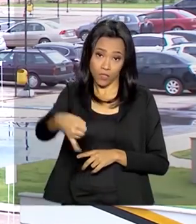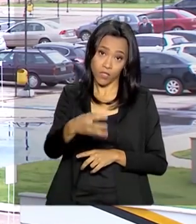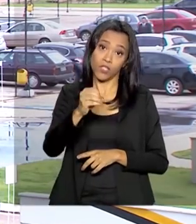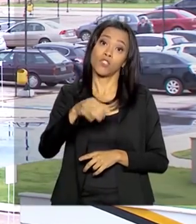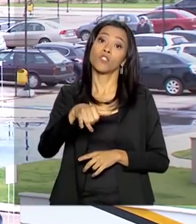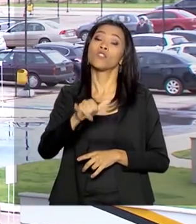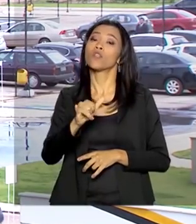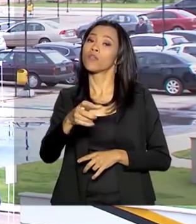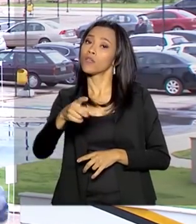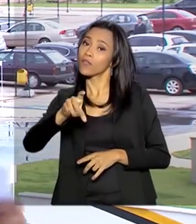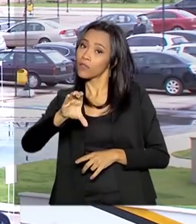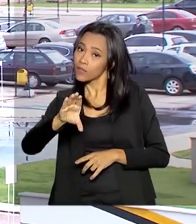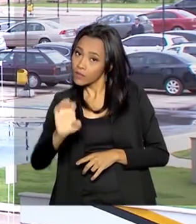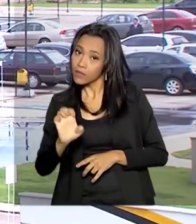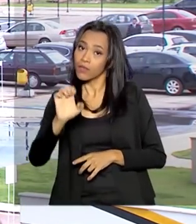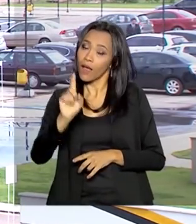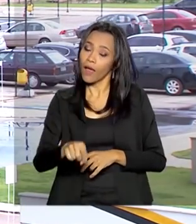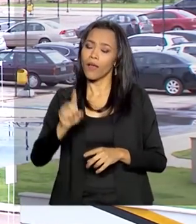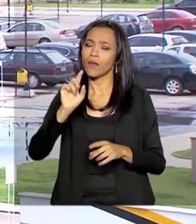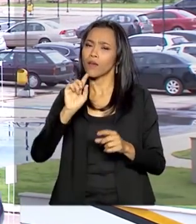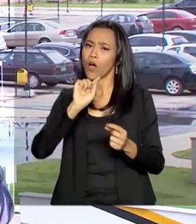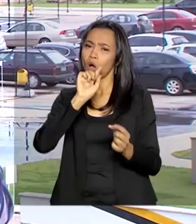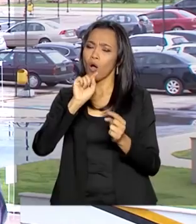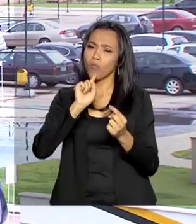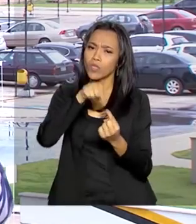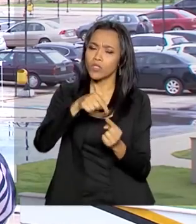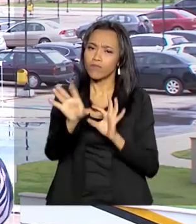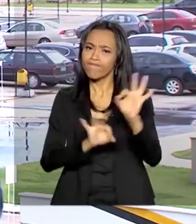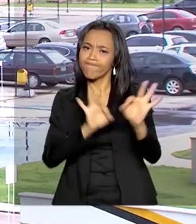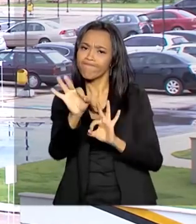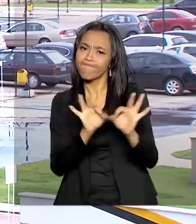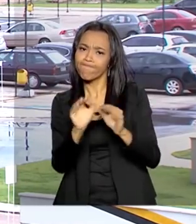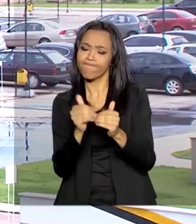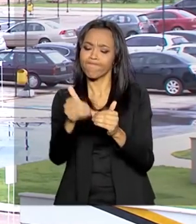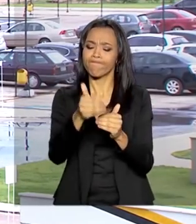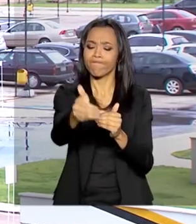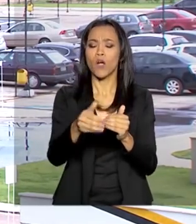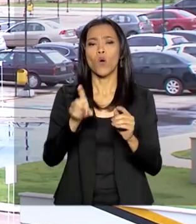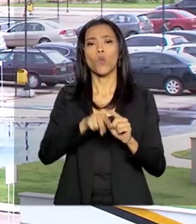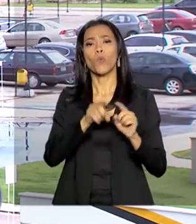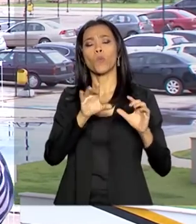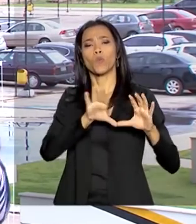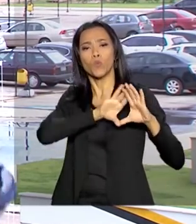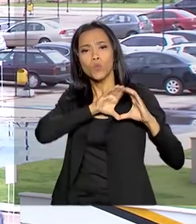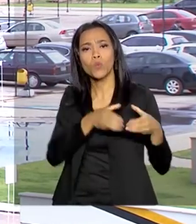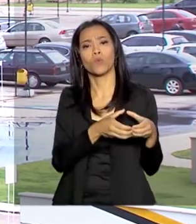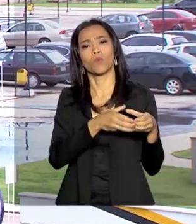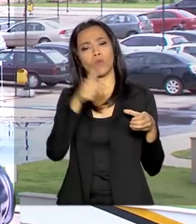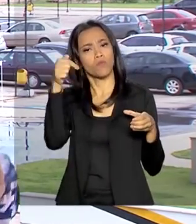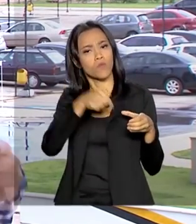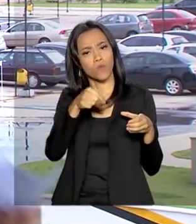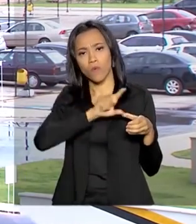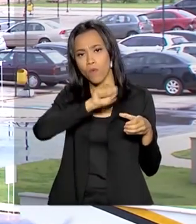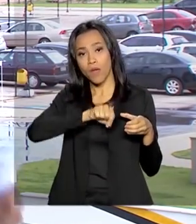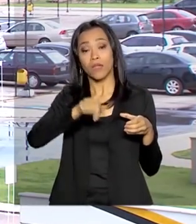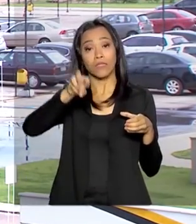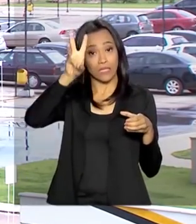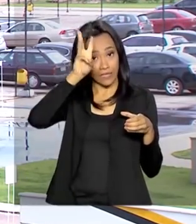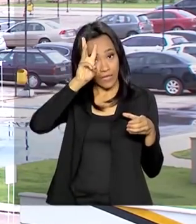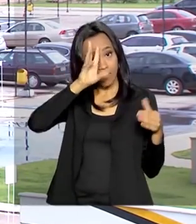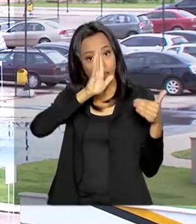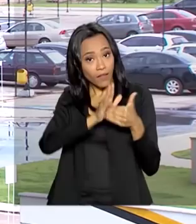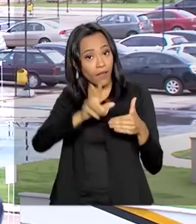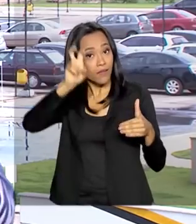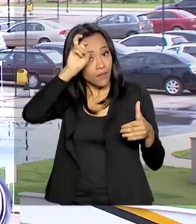ideia é estruturar já a partir da semana que vem uma espécie de gabinete de inteligência, né, que funcionaria de terça a